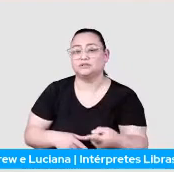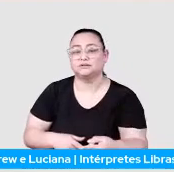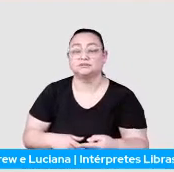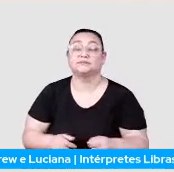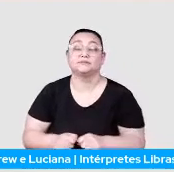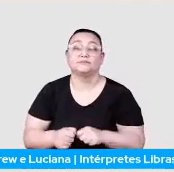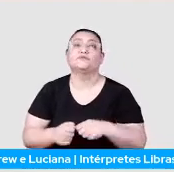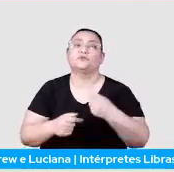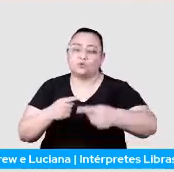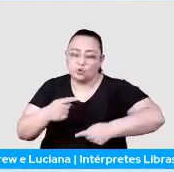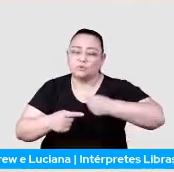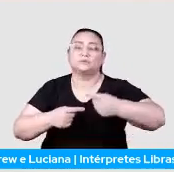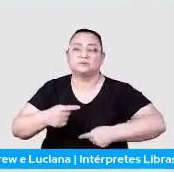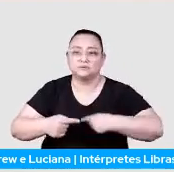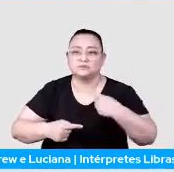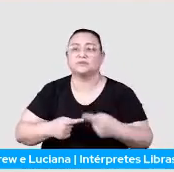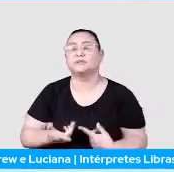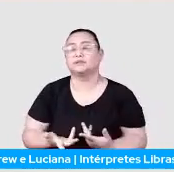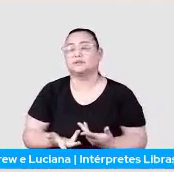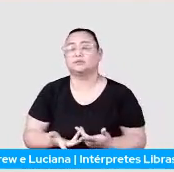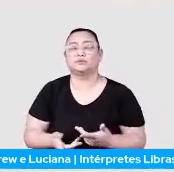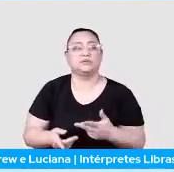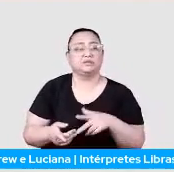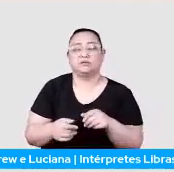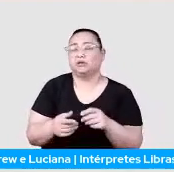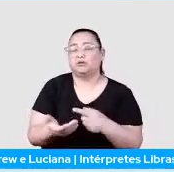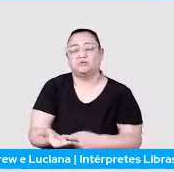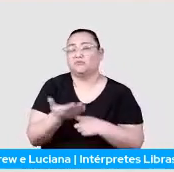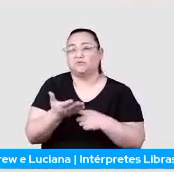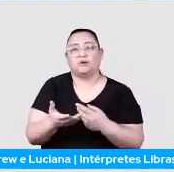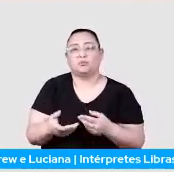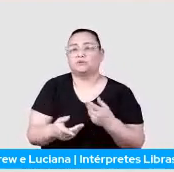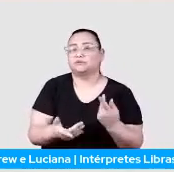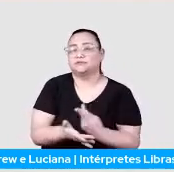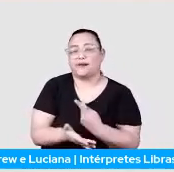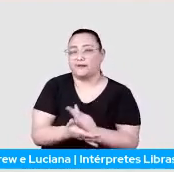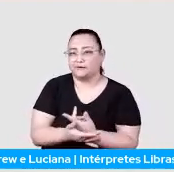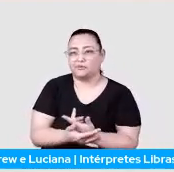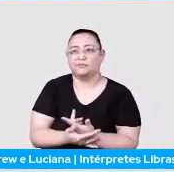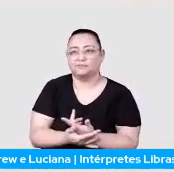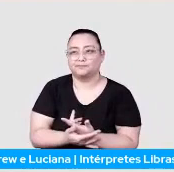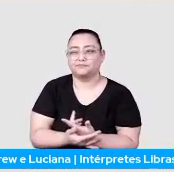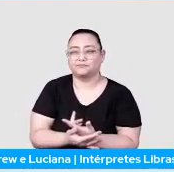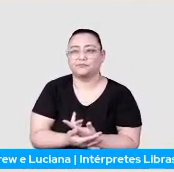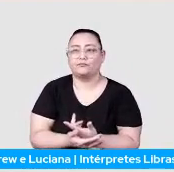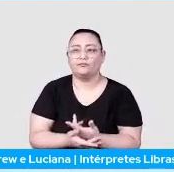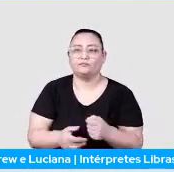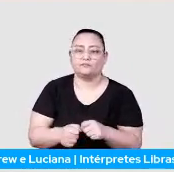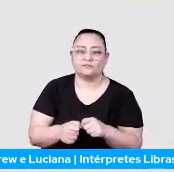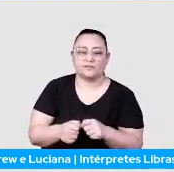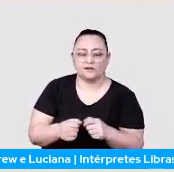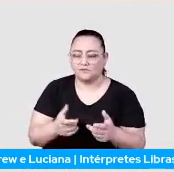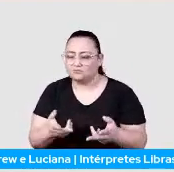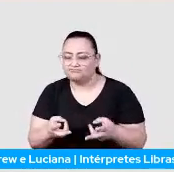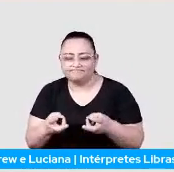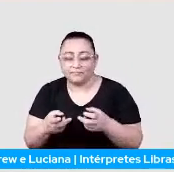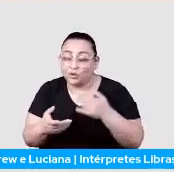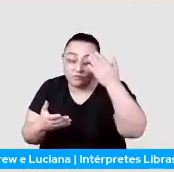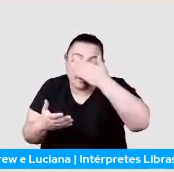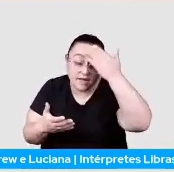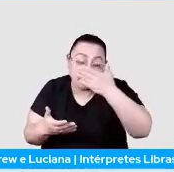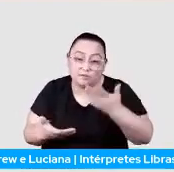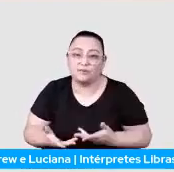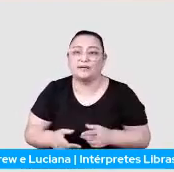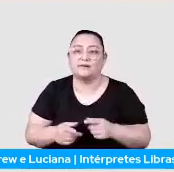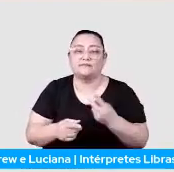rodando ele no Scrapy Cloud, estou rodando ele em uma instância da AWS, enfim. Estou rodando em algum lugar, não vou estar vendo ele 24 horas para